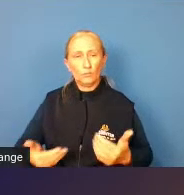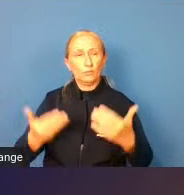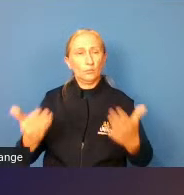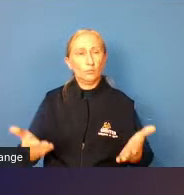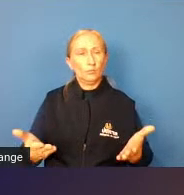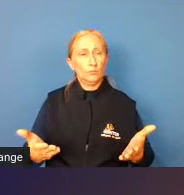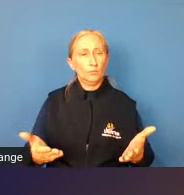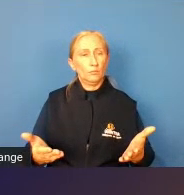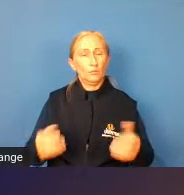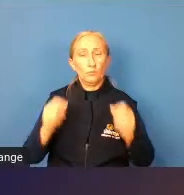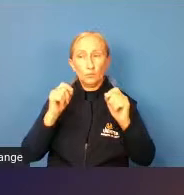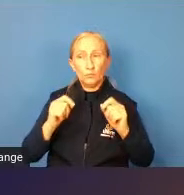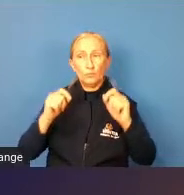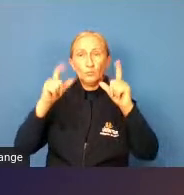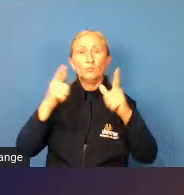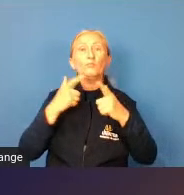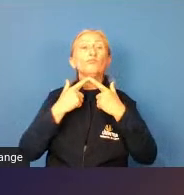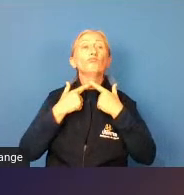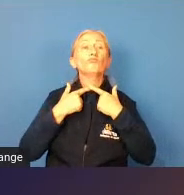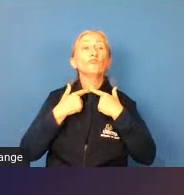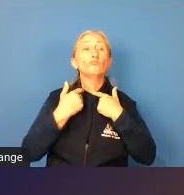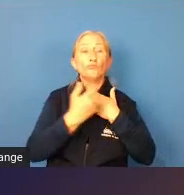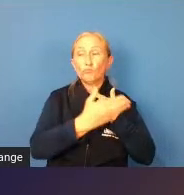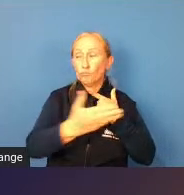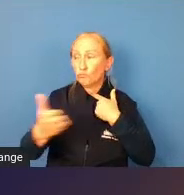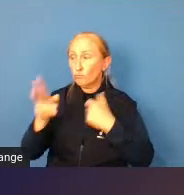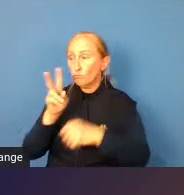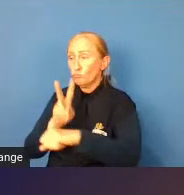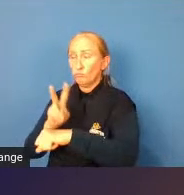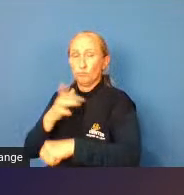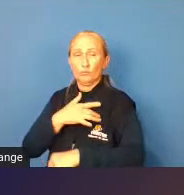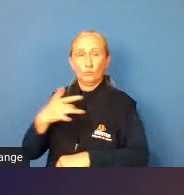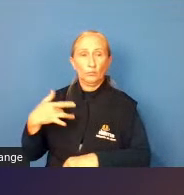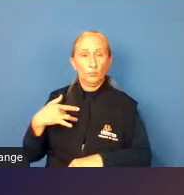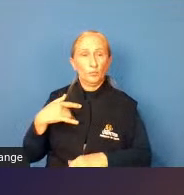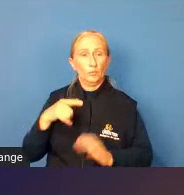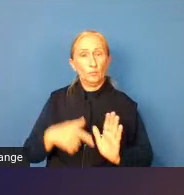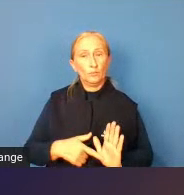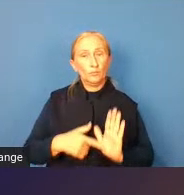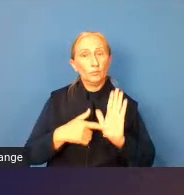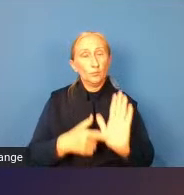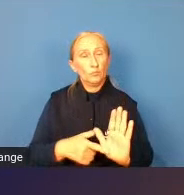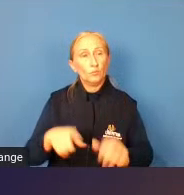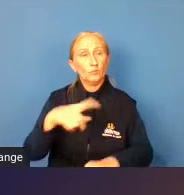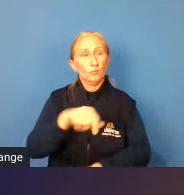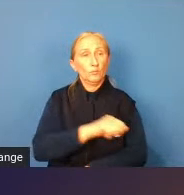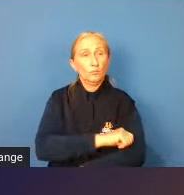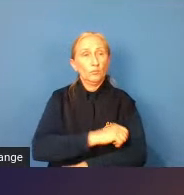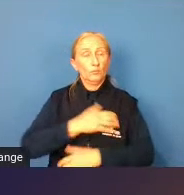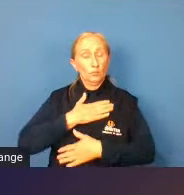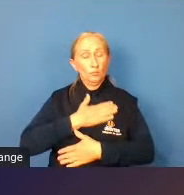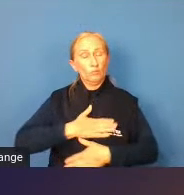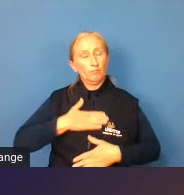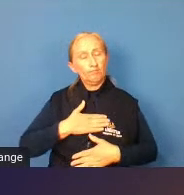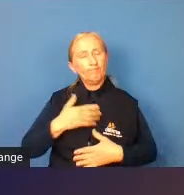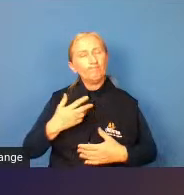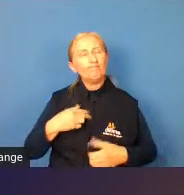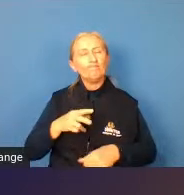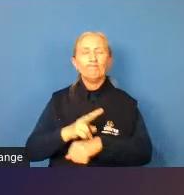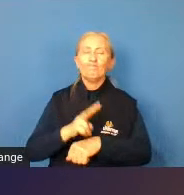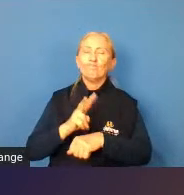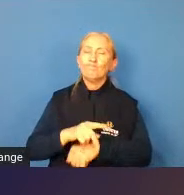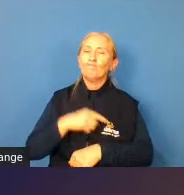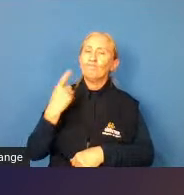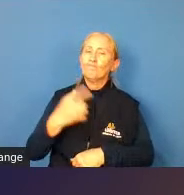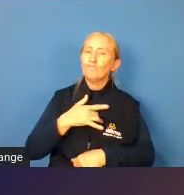o despertar da vontade de cuidar da saúde ele tem que conseguir mostrar isso para o aluno o prazer que a gente está cuidando da